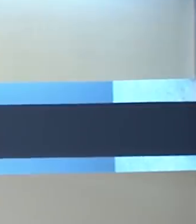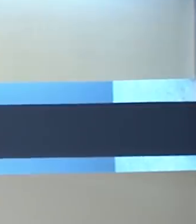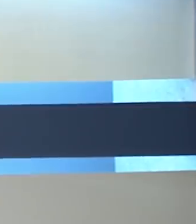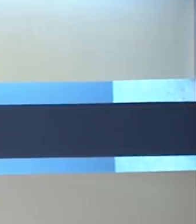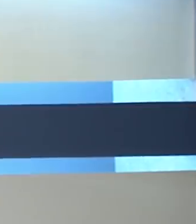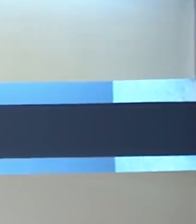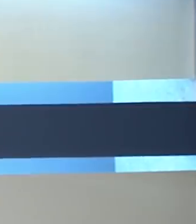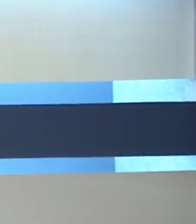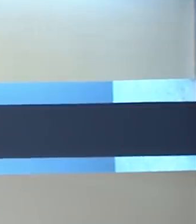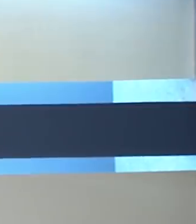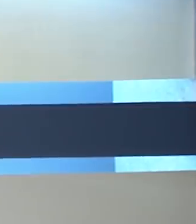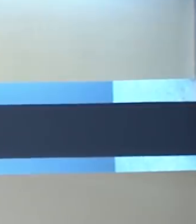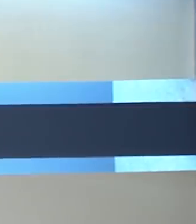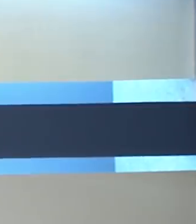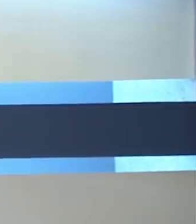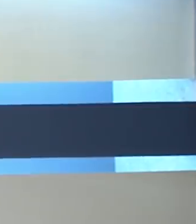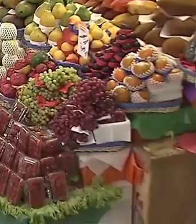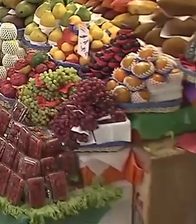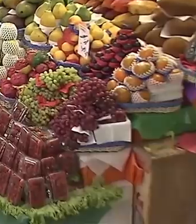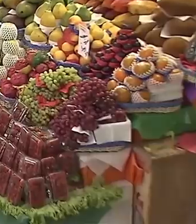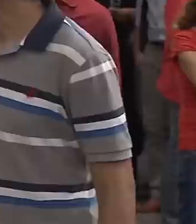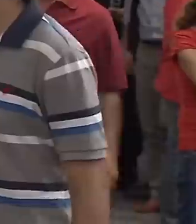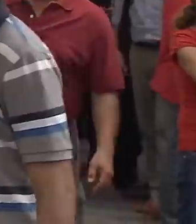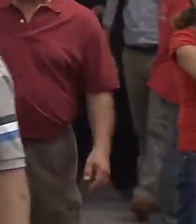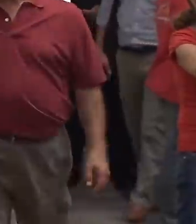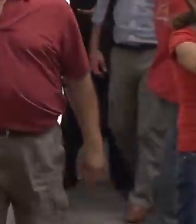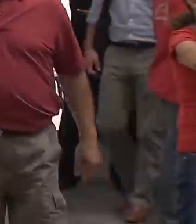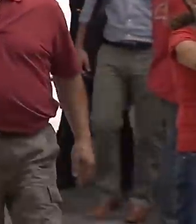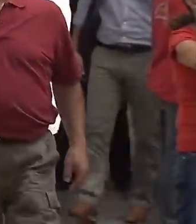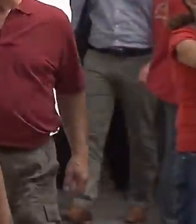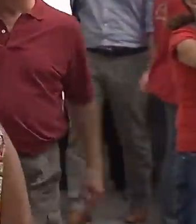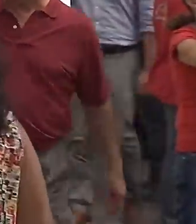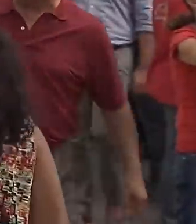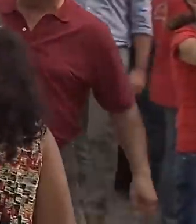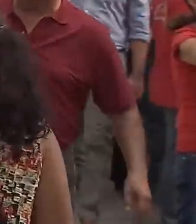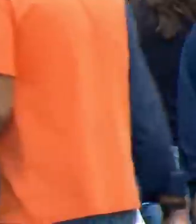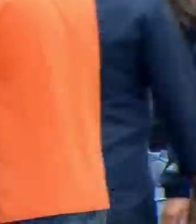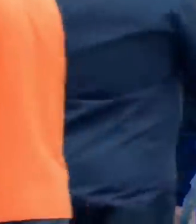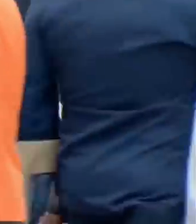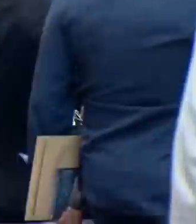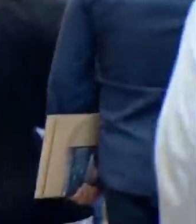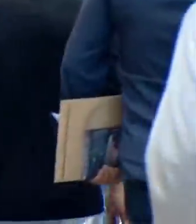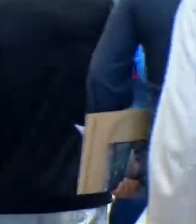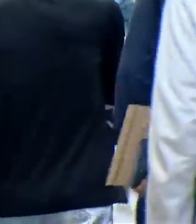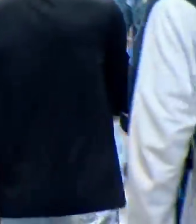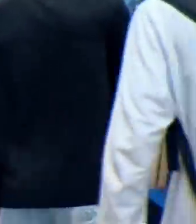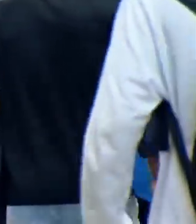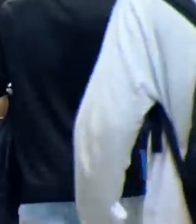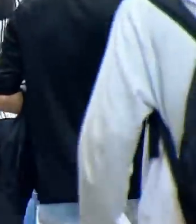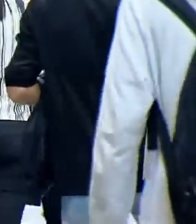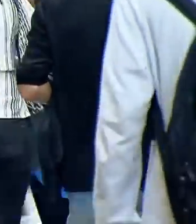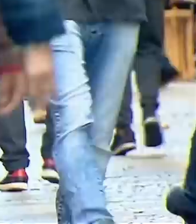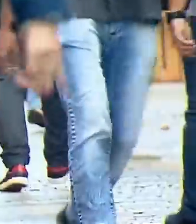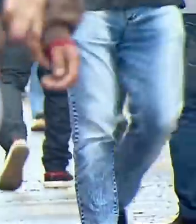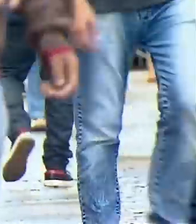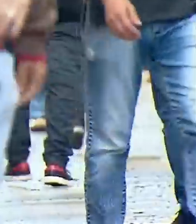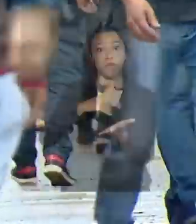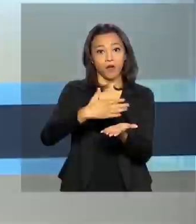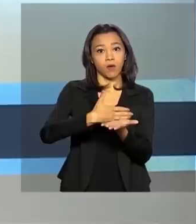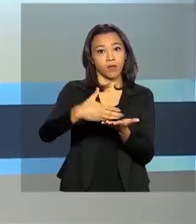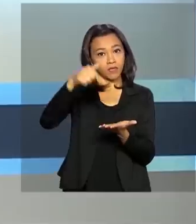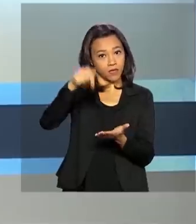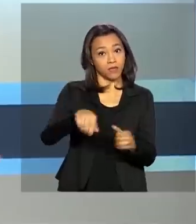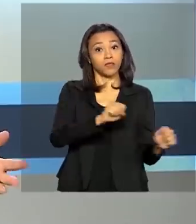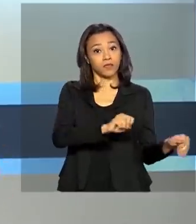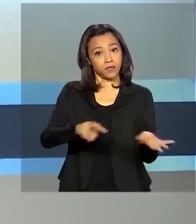Olá, bom dia. Auxílio de 600 reais aos trabalhadores informais deve começar a ser pago nesta semana.